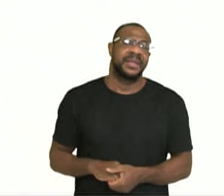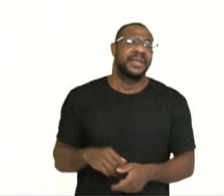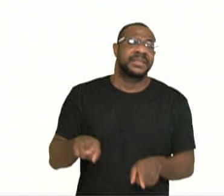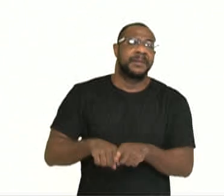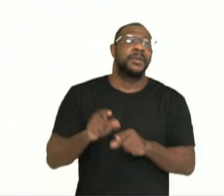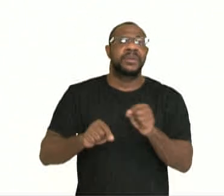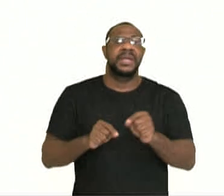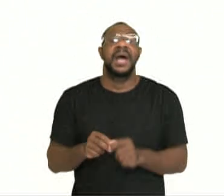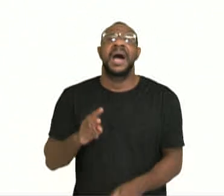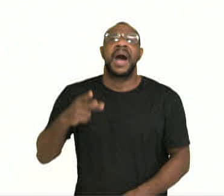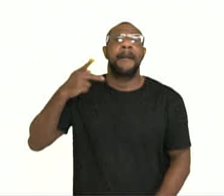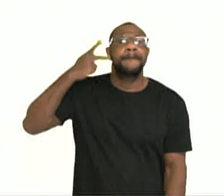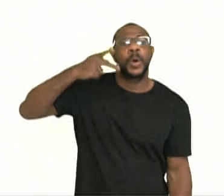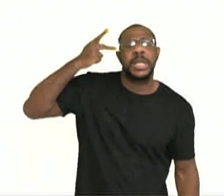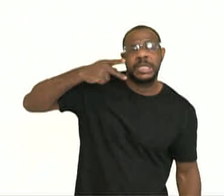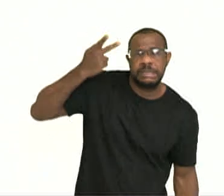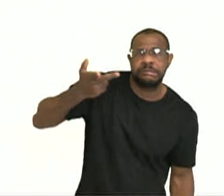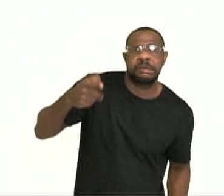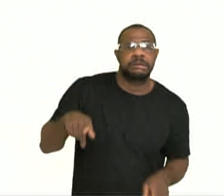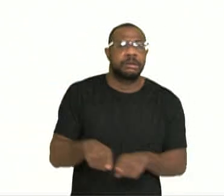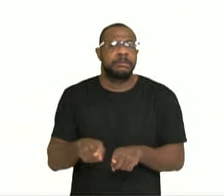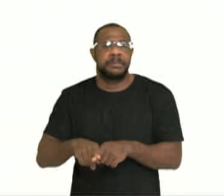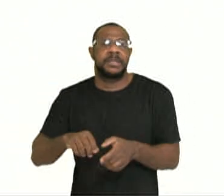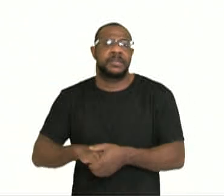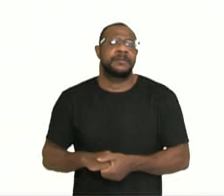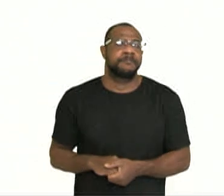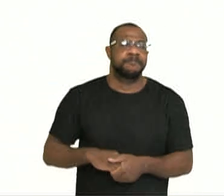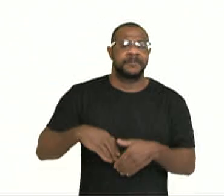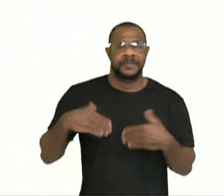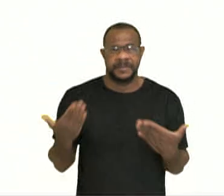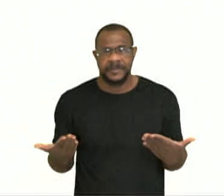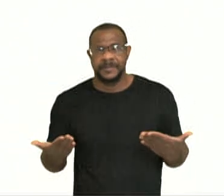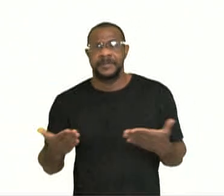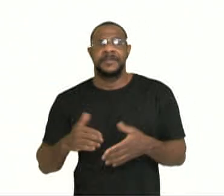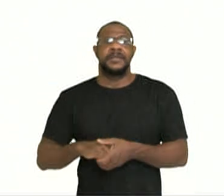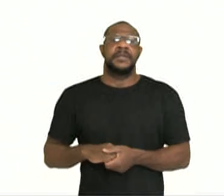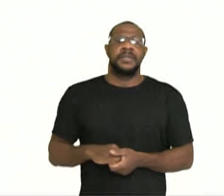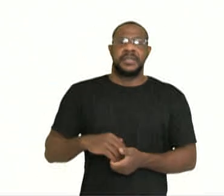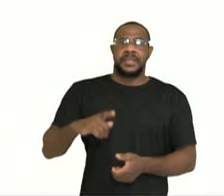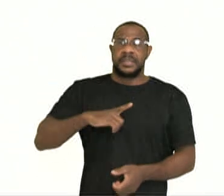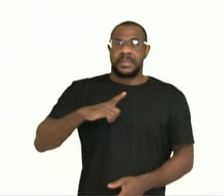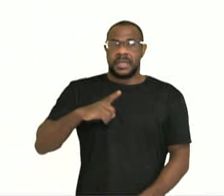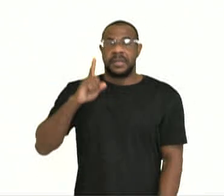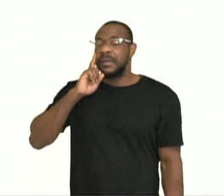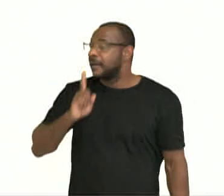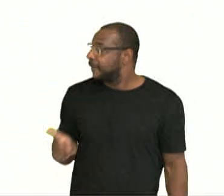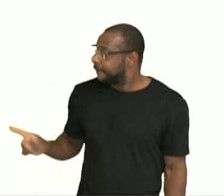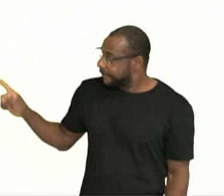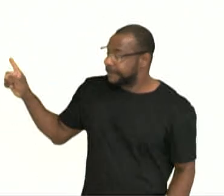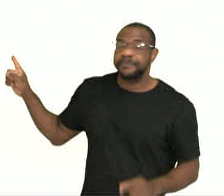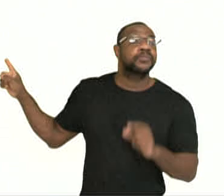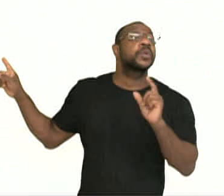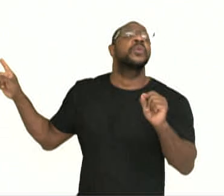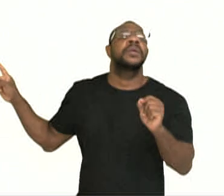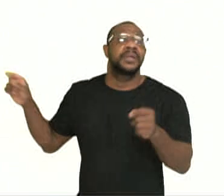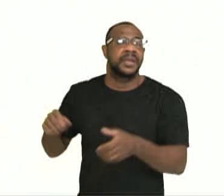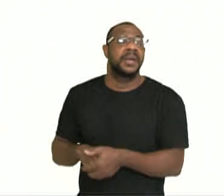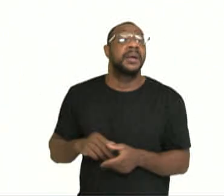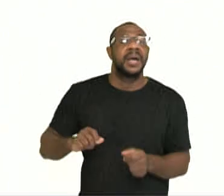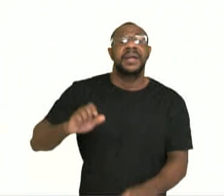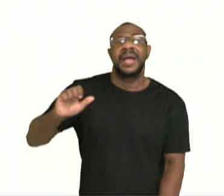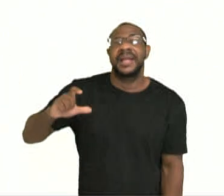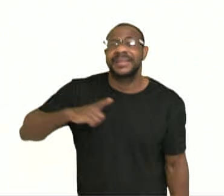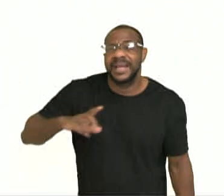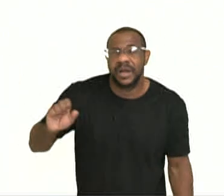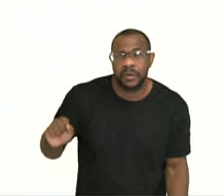território. No caso aqui nós trouxemos exemplos do colonialismo e de um passado de autoritarismo político. Podem ser fatores que